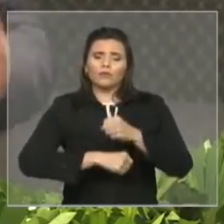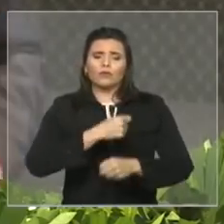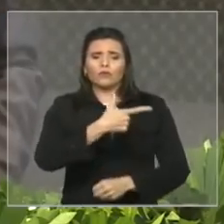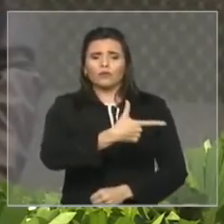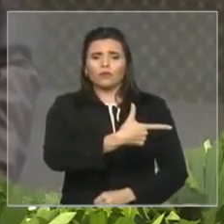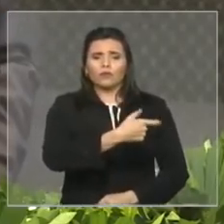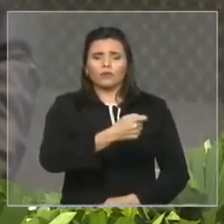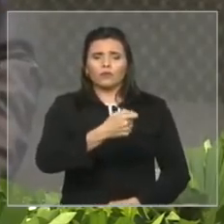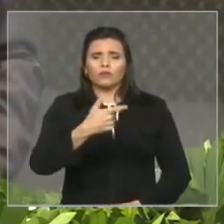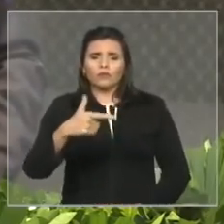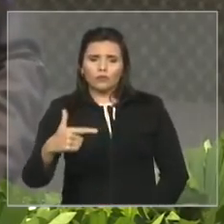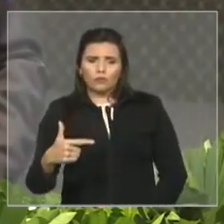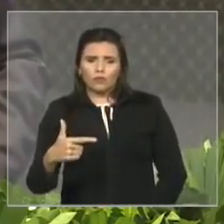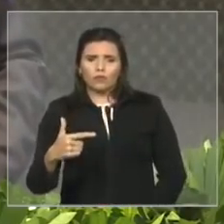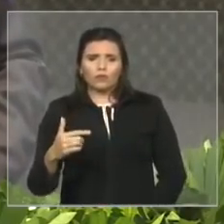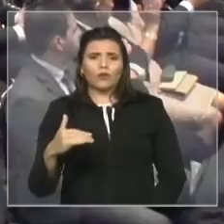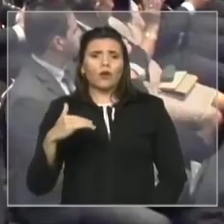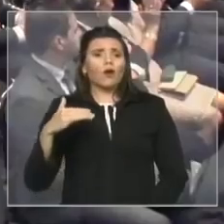sucessor ou sucessora.